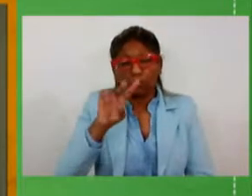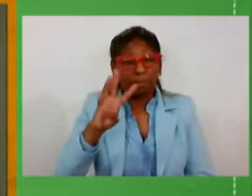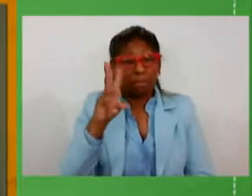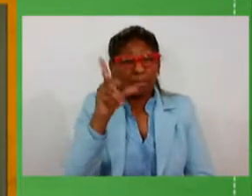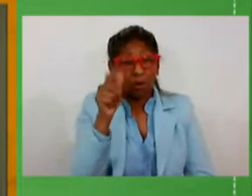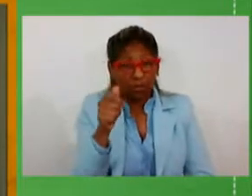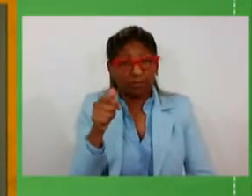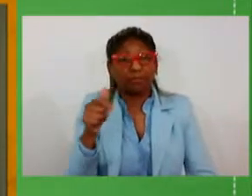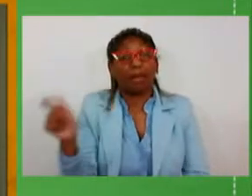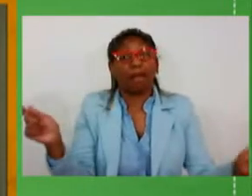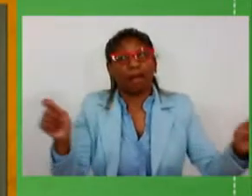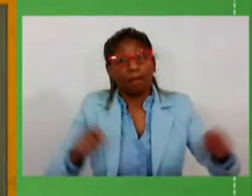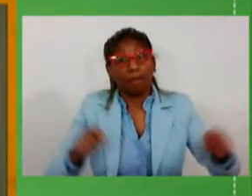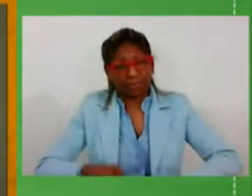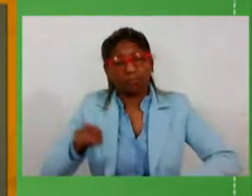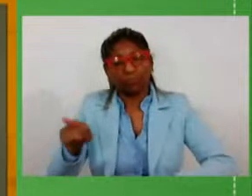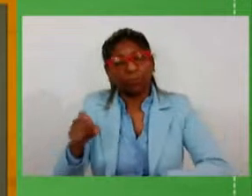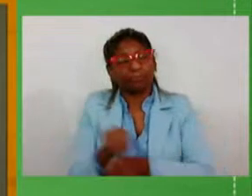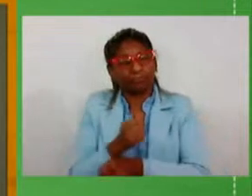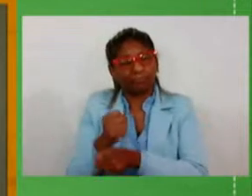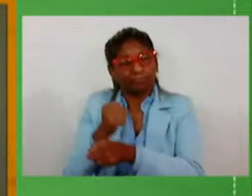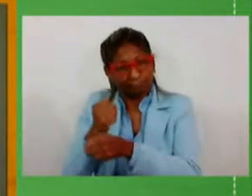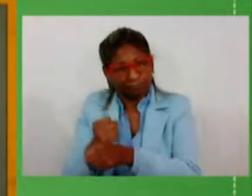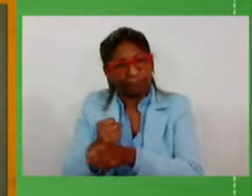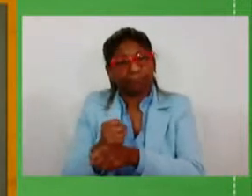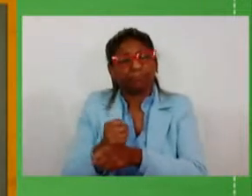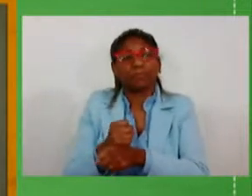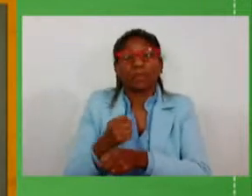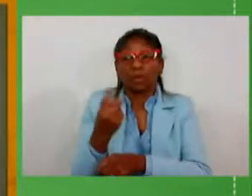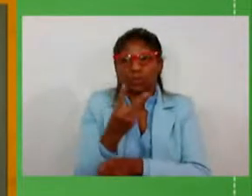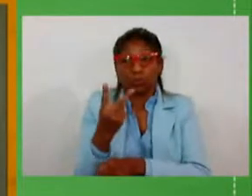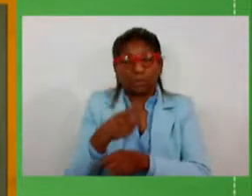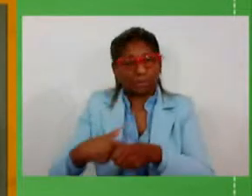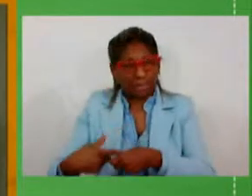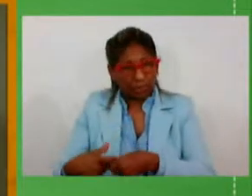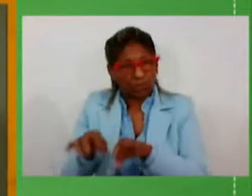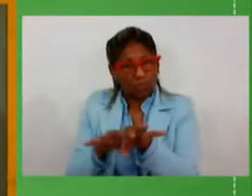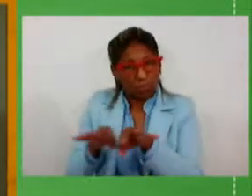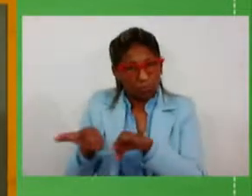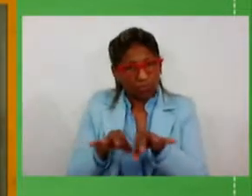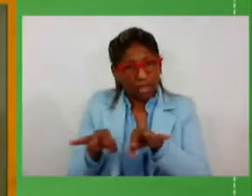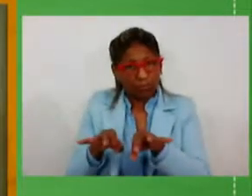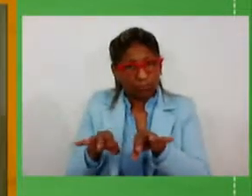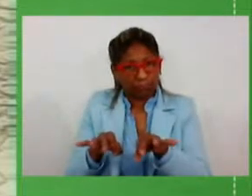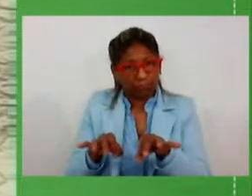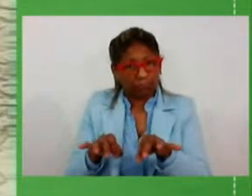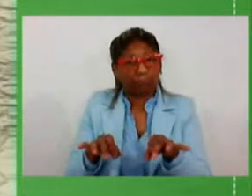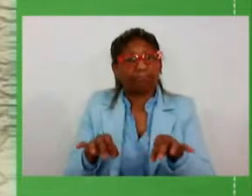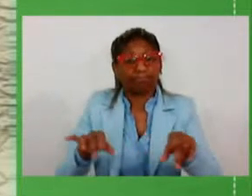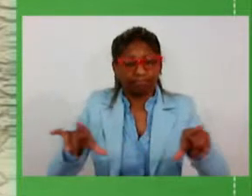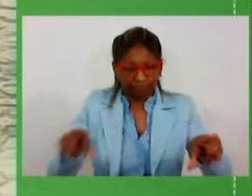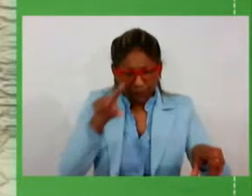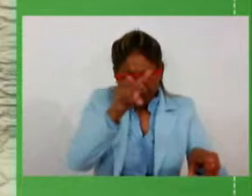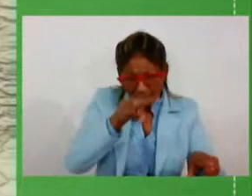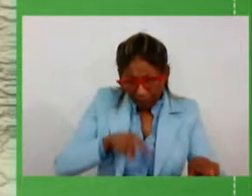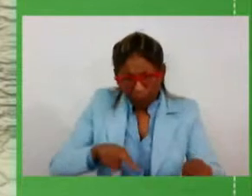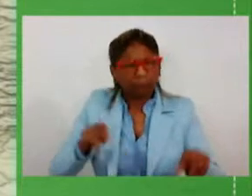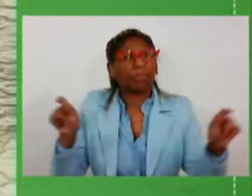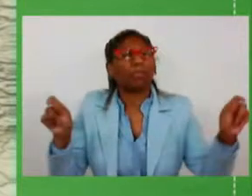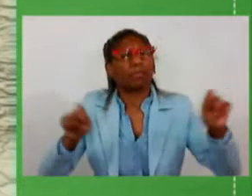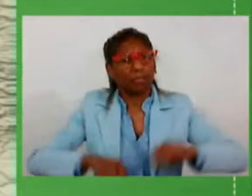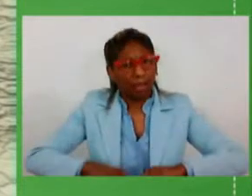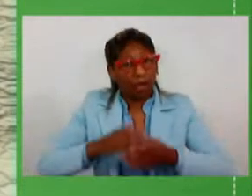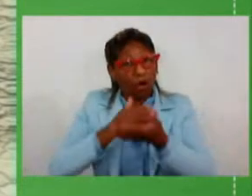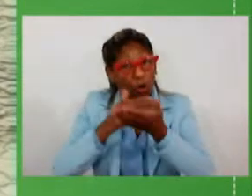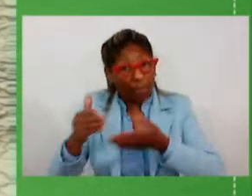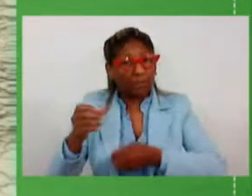da ligação Candelária e Sobradinho e com o projeto em mãos a gente consegue viabilizar o início